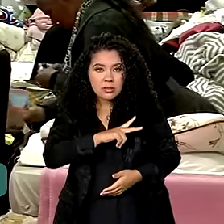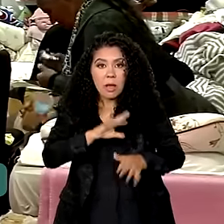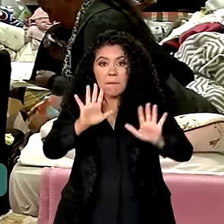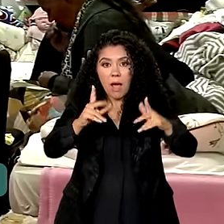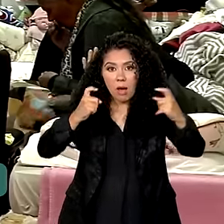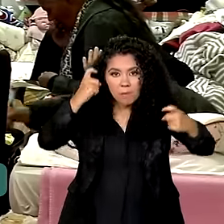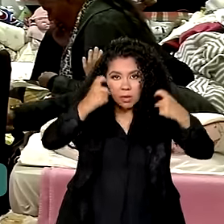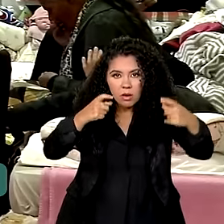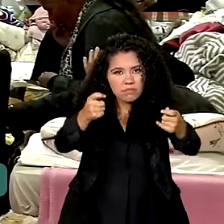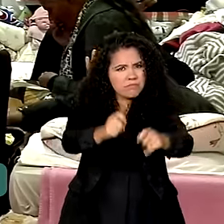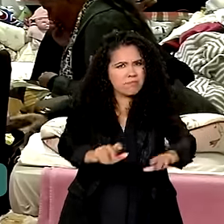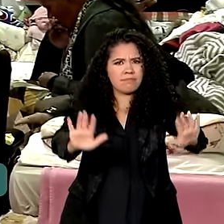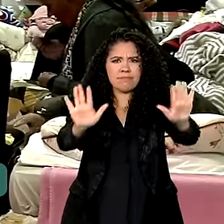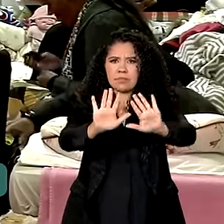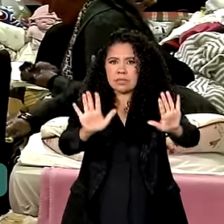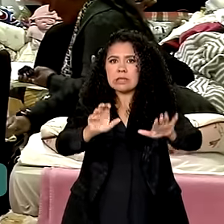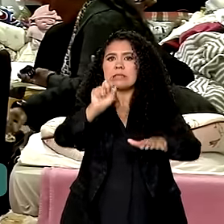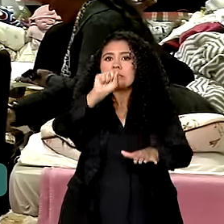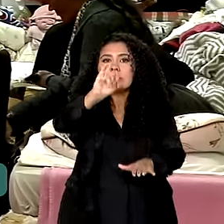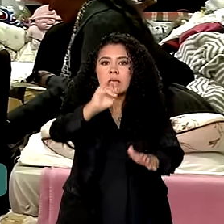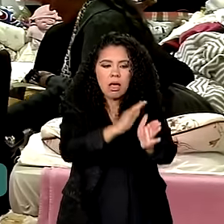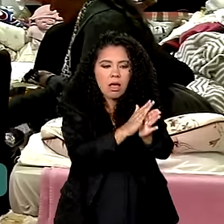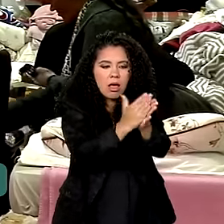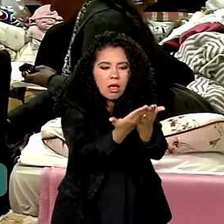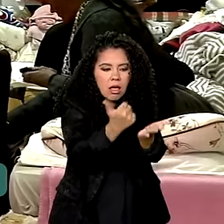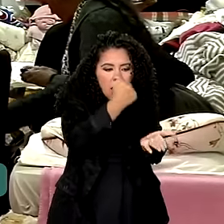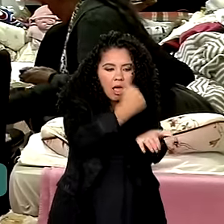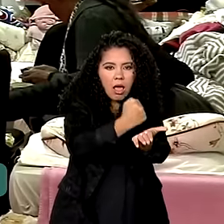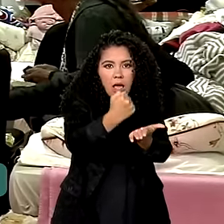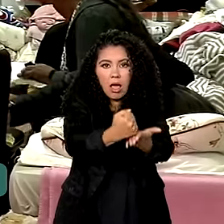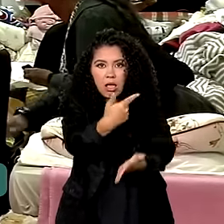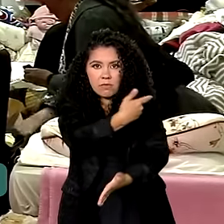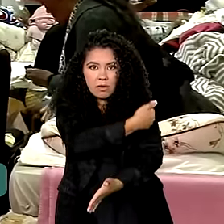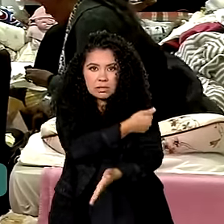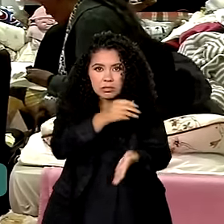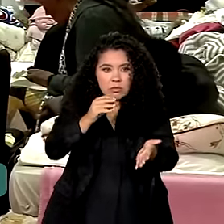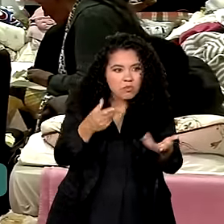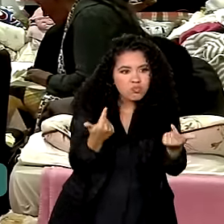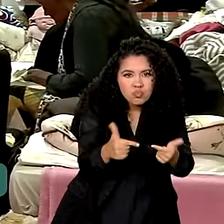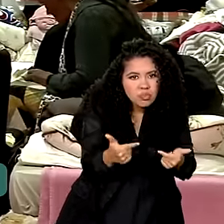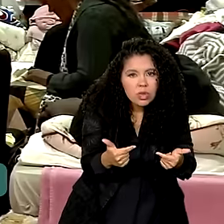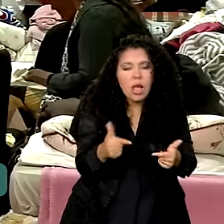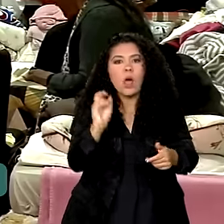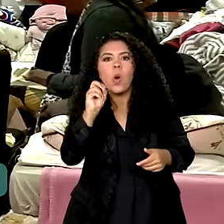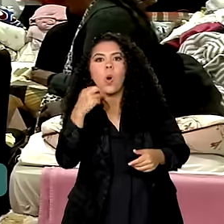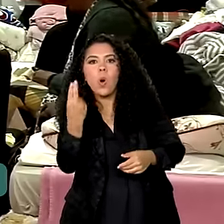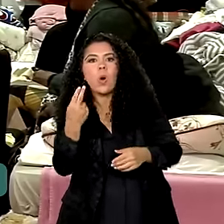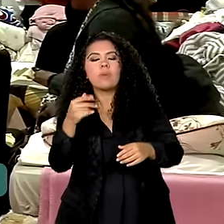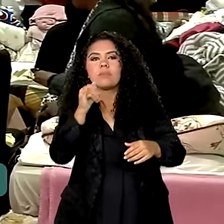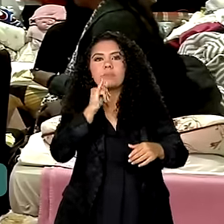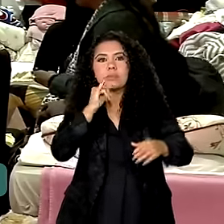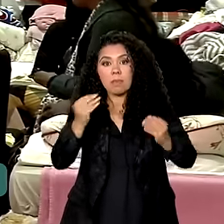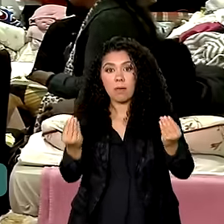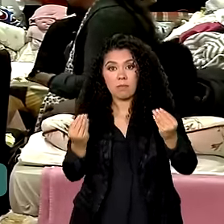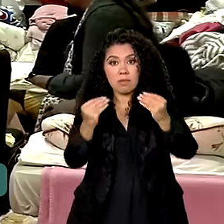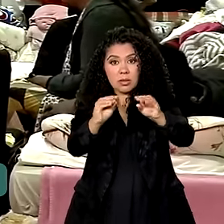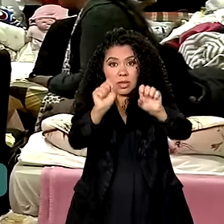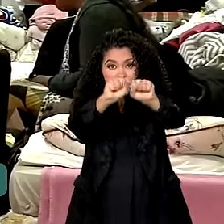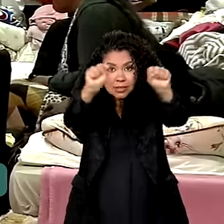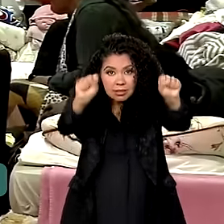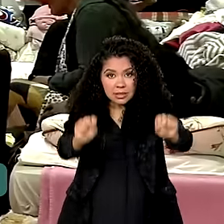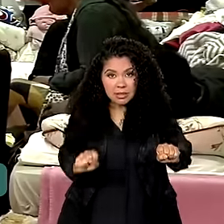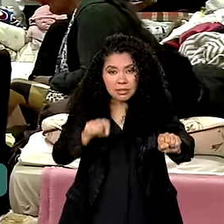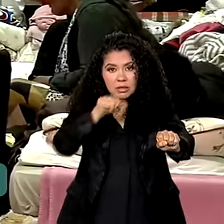preocupação. Na falta do cartão de vacinação ou impossibilidade de registro em um sistema de informação,